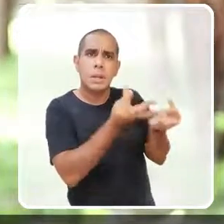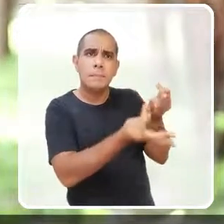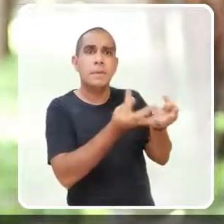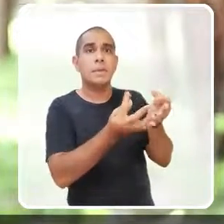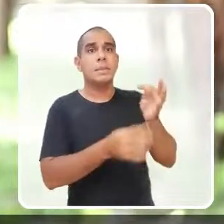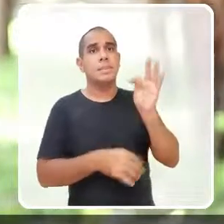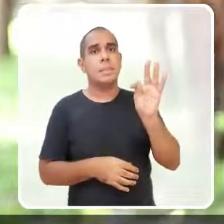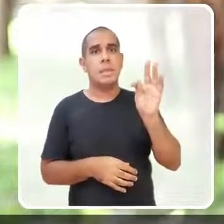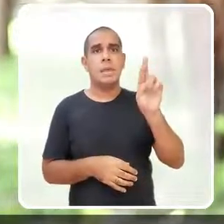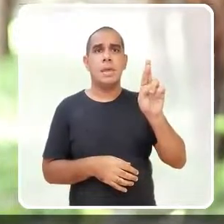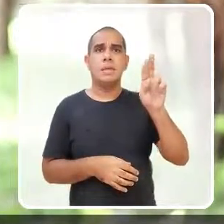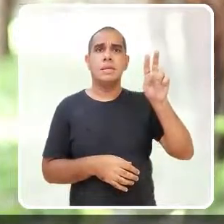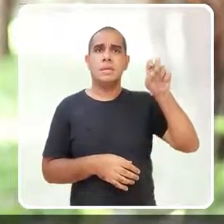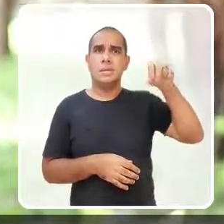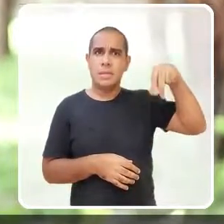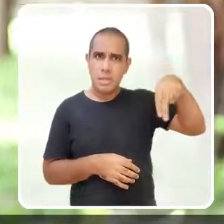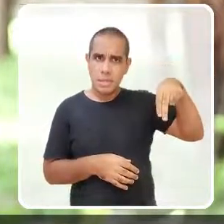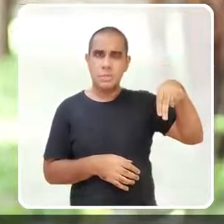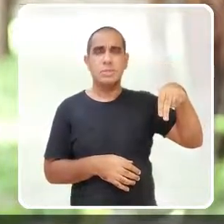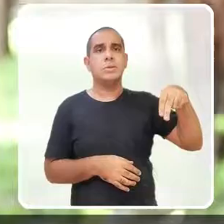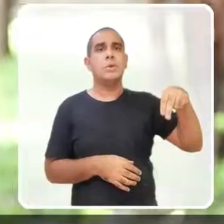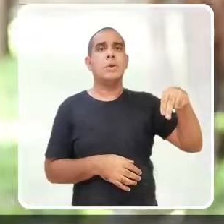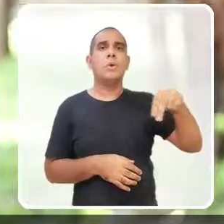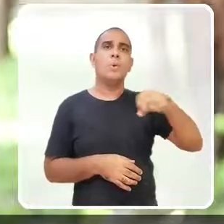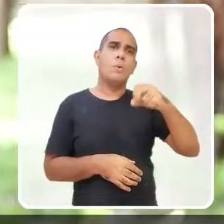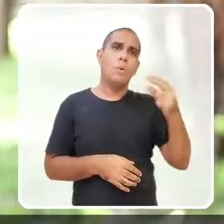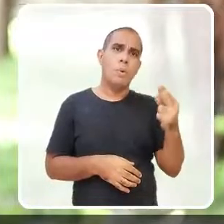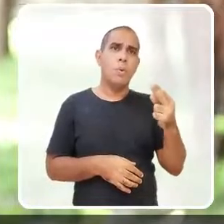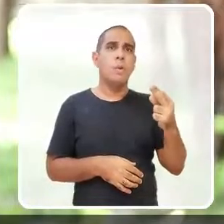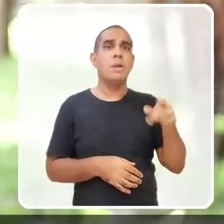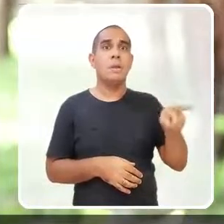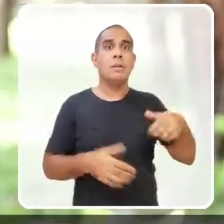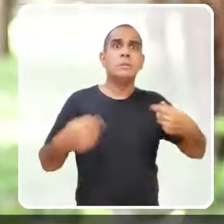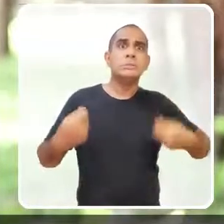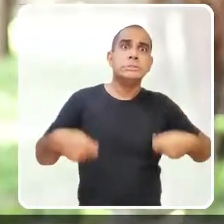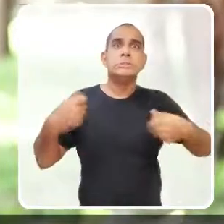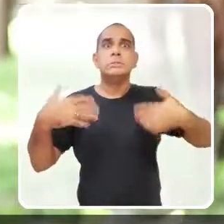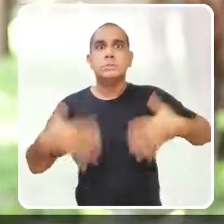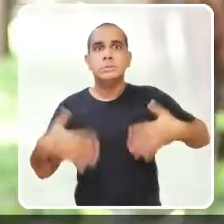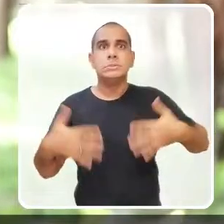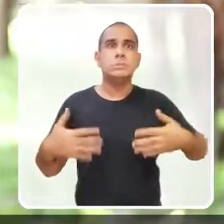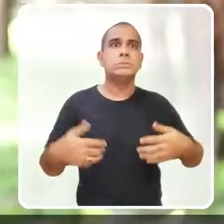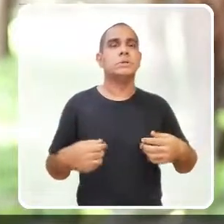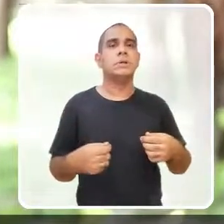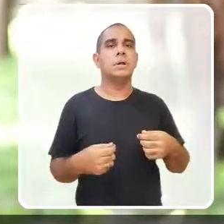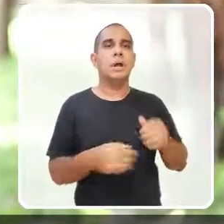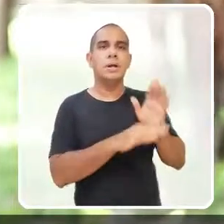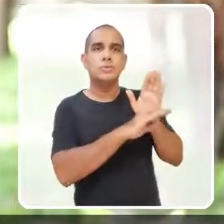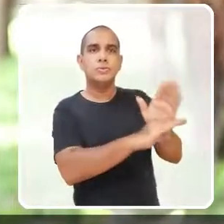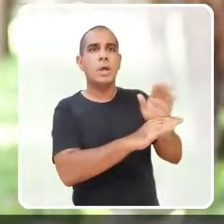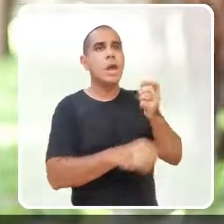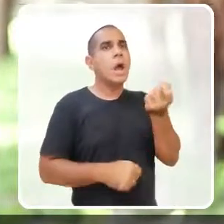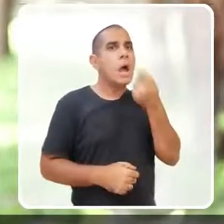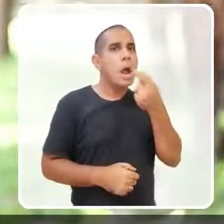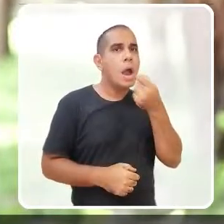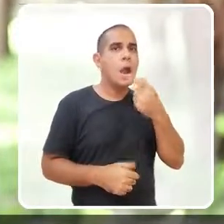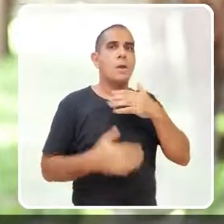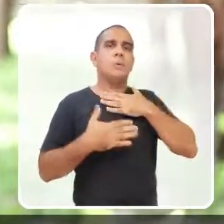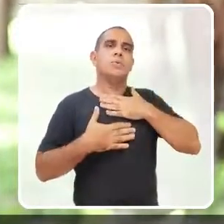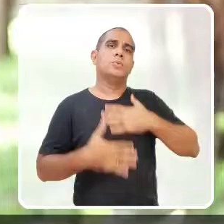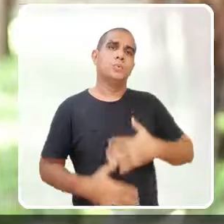dele associado à terapia de reposição nicotínica ou antidepressivos